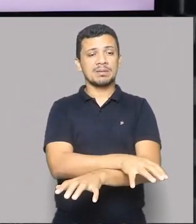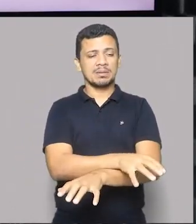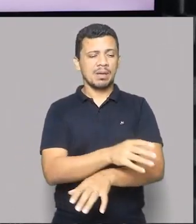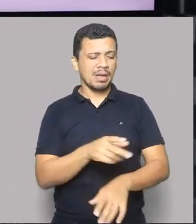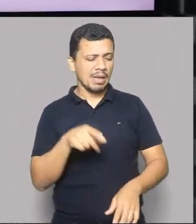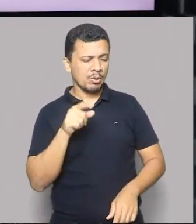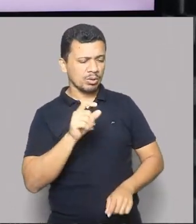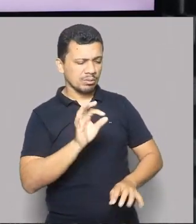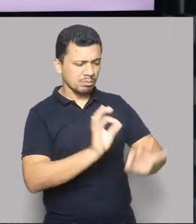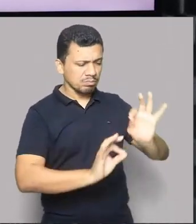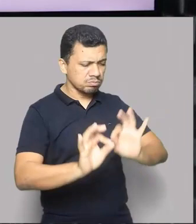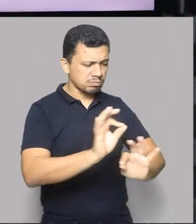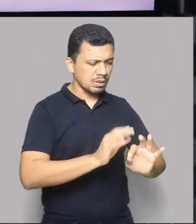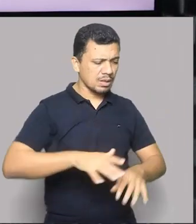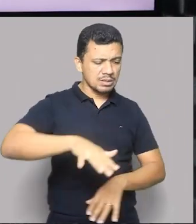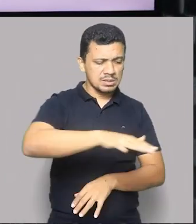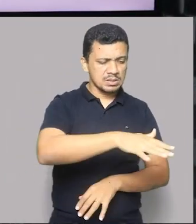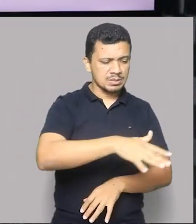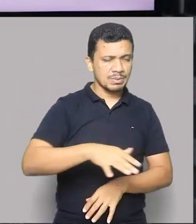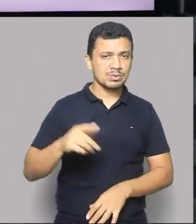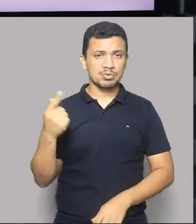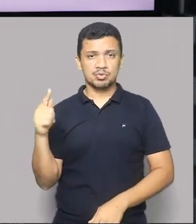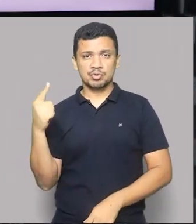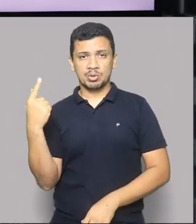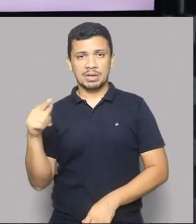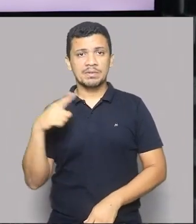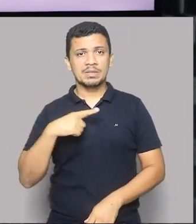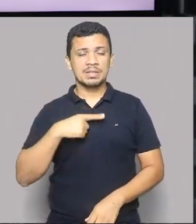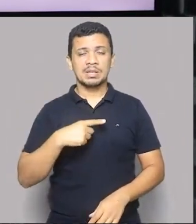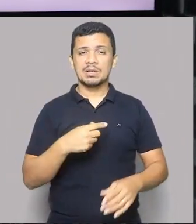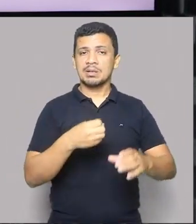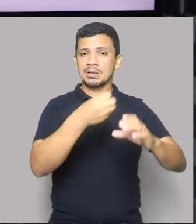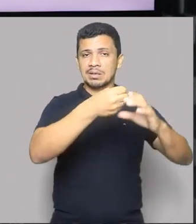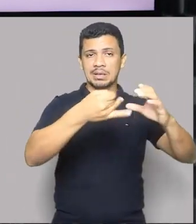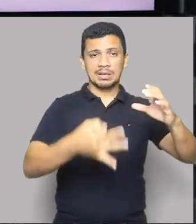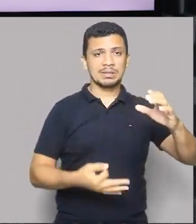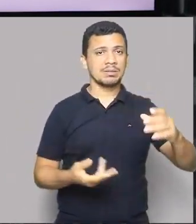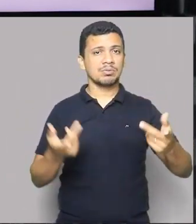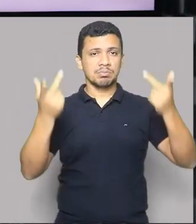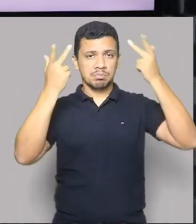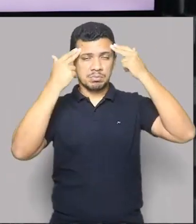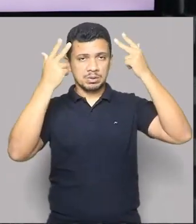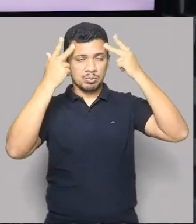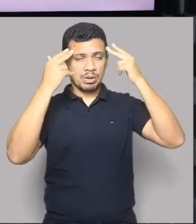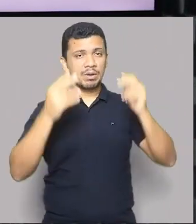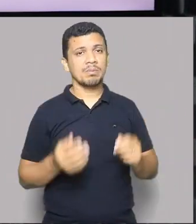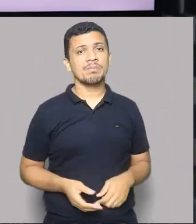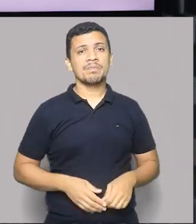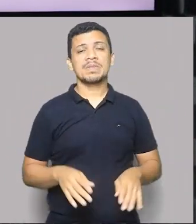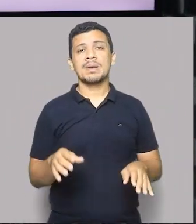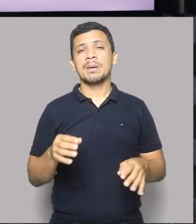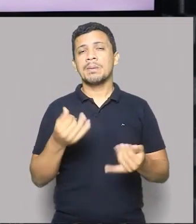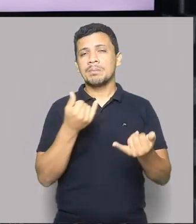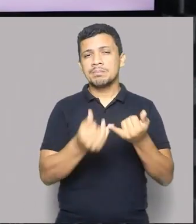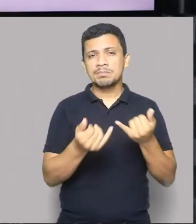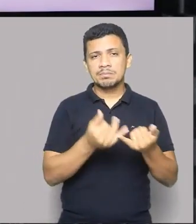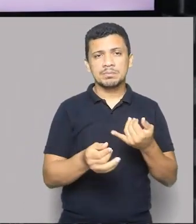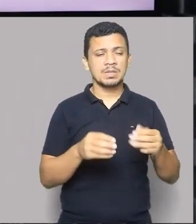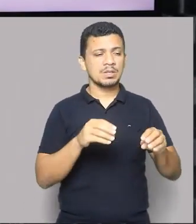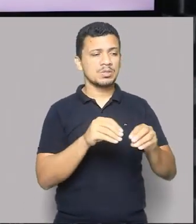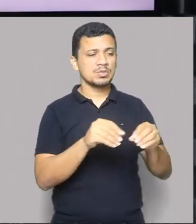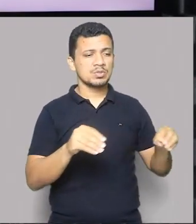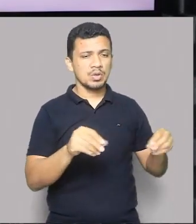geográfico que possui características naturais, físicas, em comum, solo,